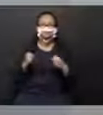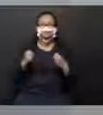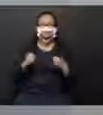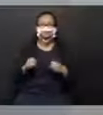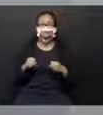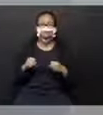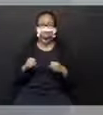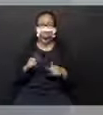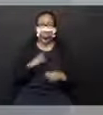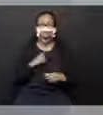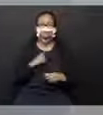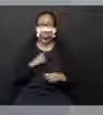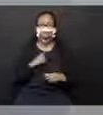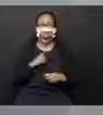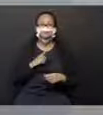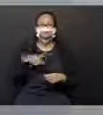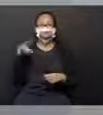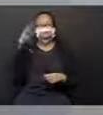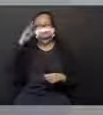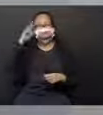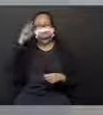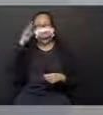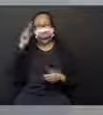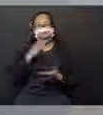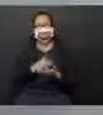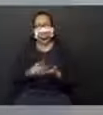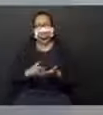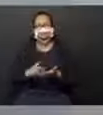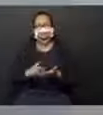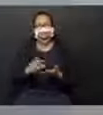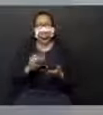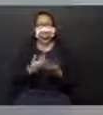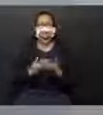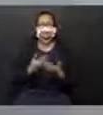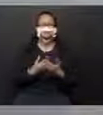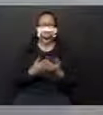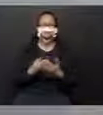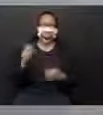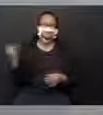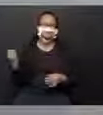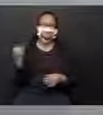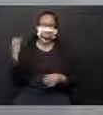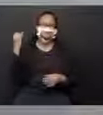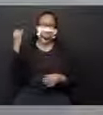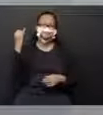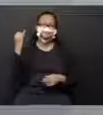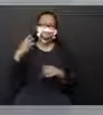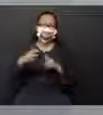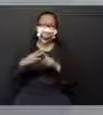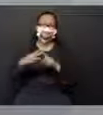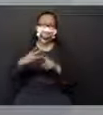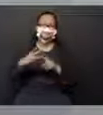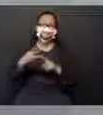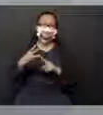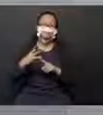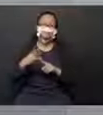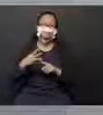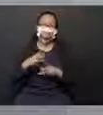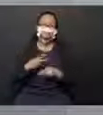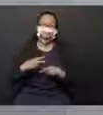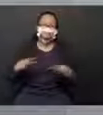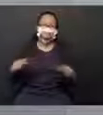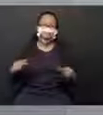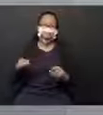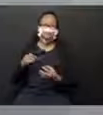Lembra no início da aula que eu falei para vocês que é importante três coisas para a sombra se formar?